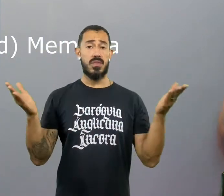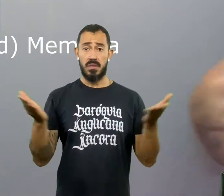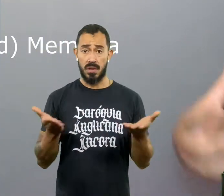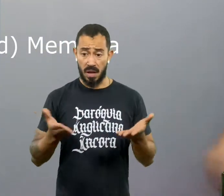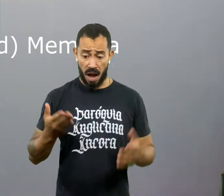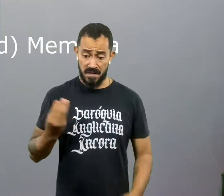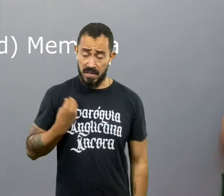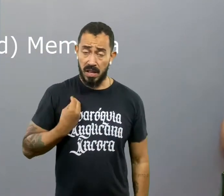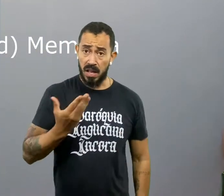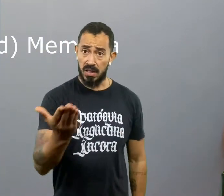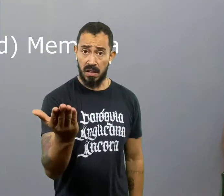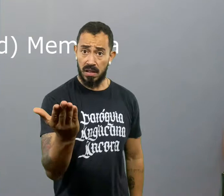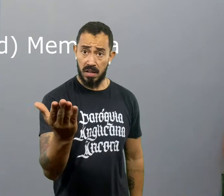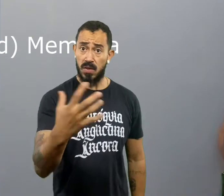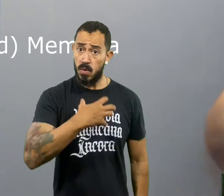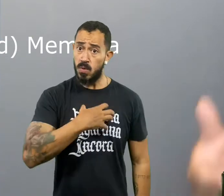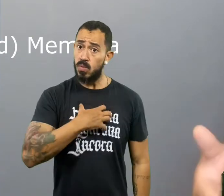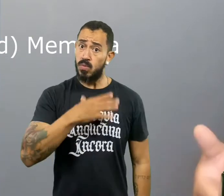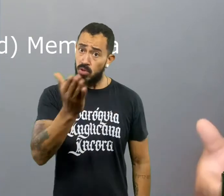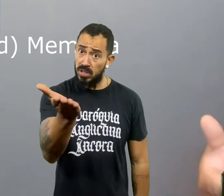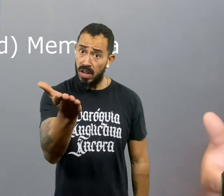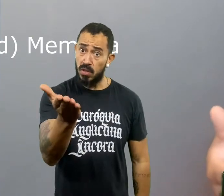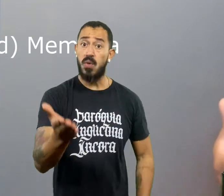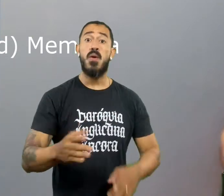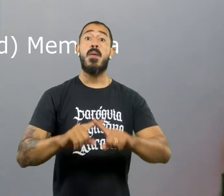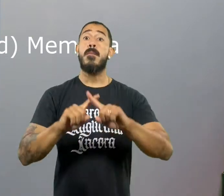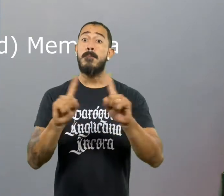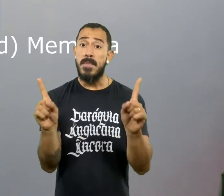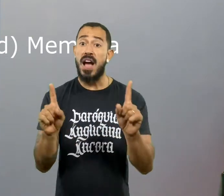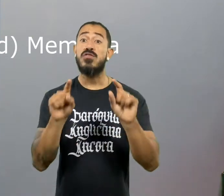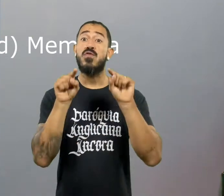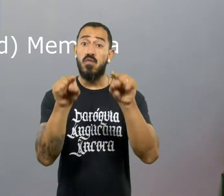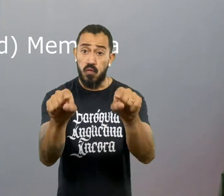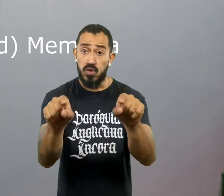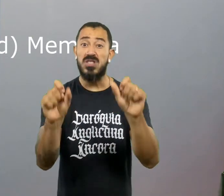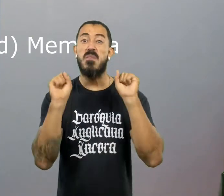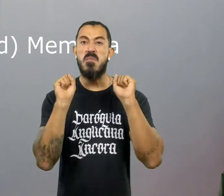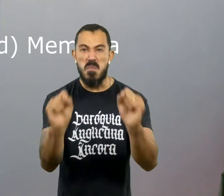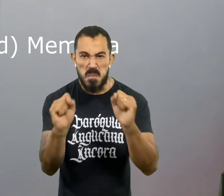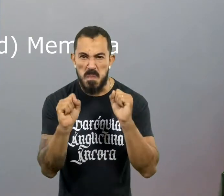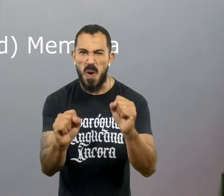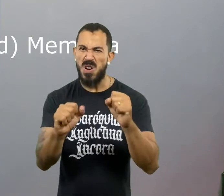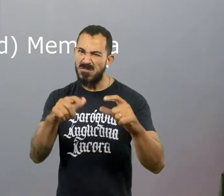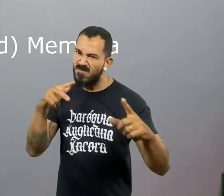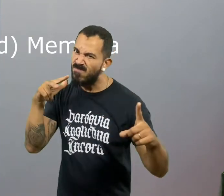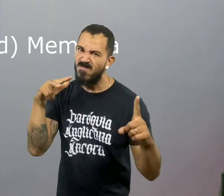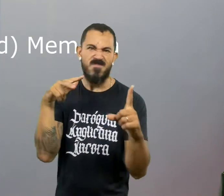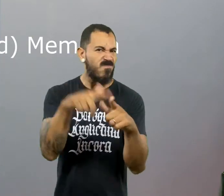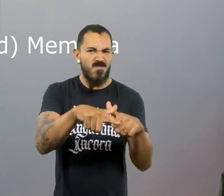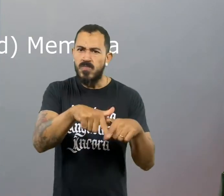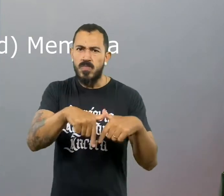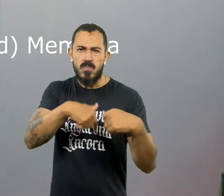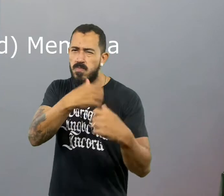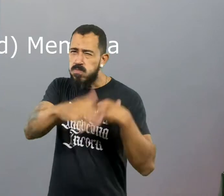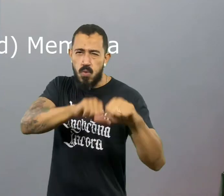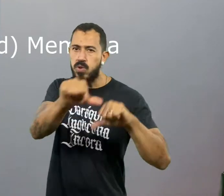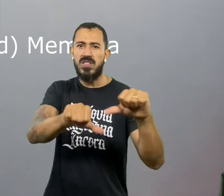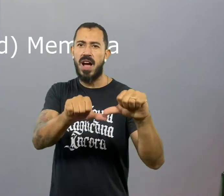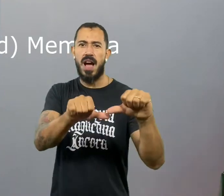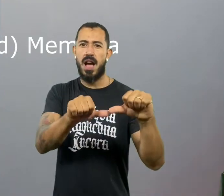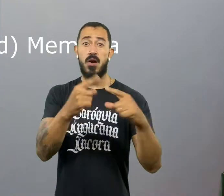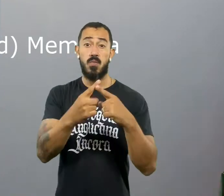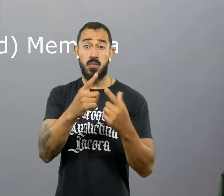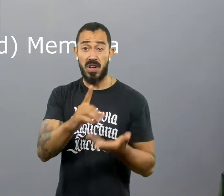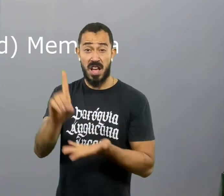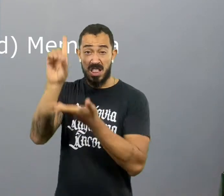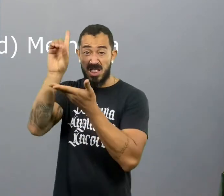as questões da sua história, desta maneira. Mas você pode lutar contra isso. Você pode buscar em Deus ser